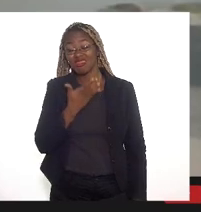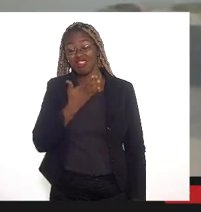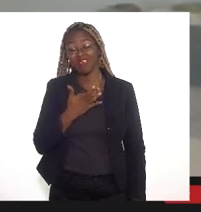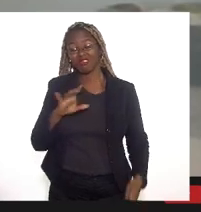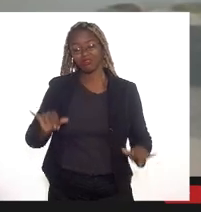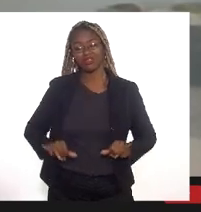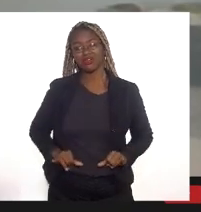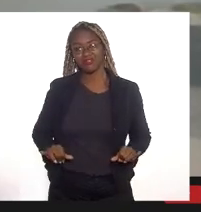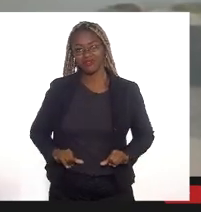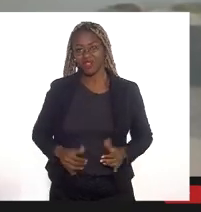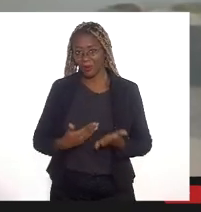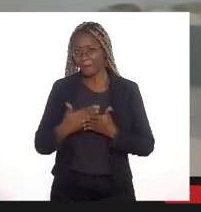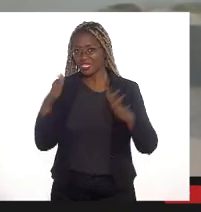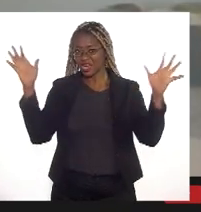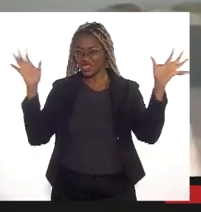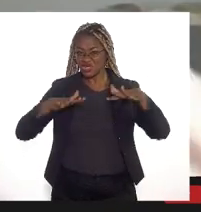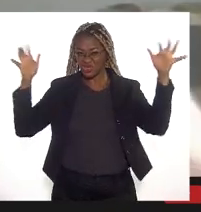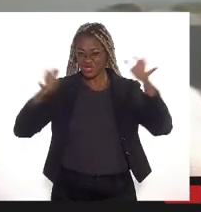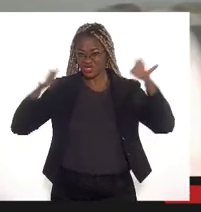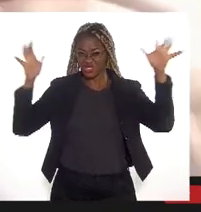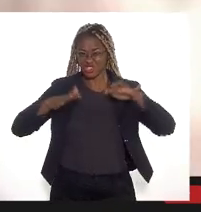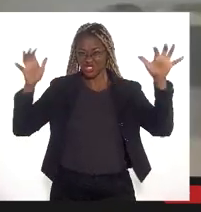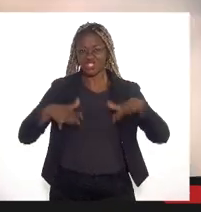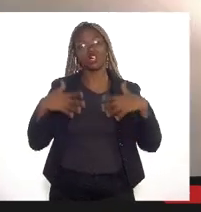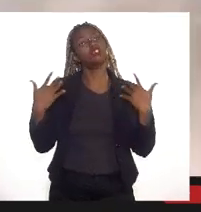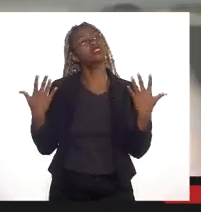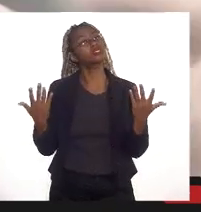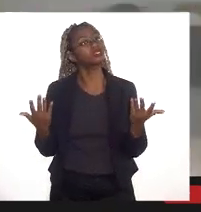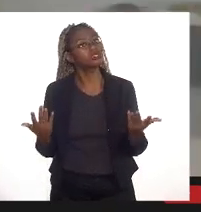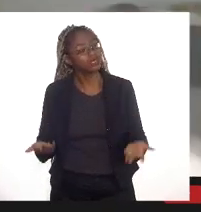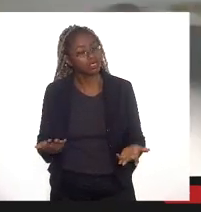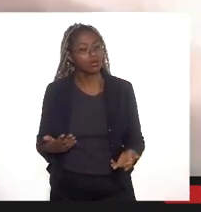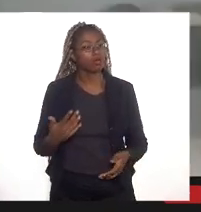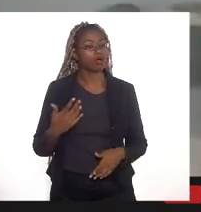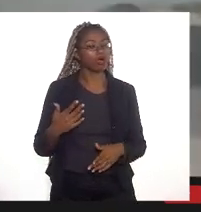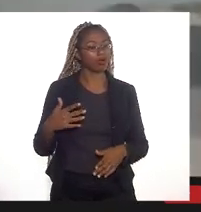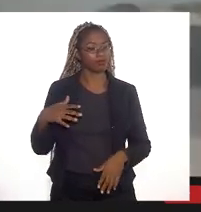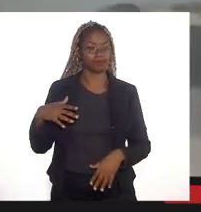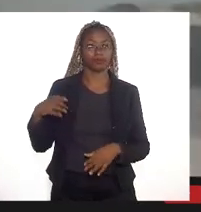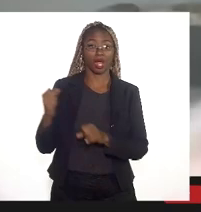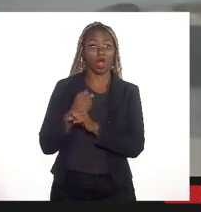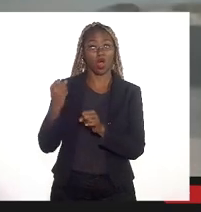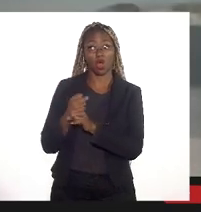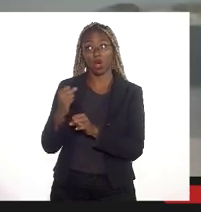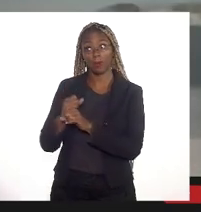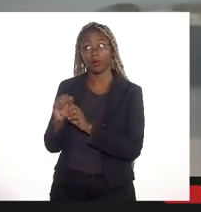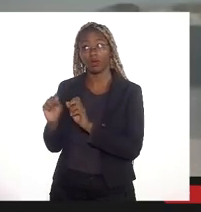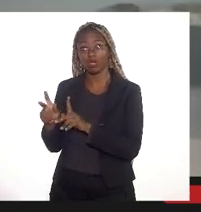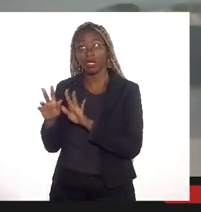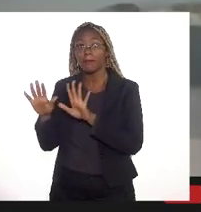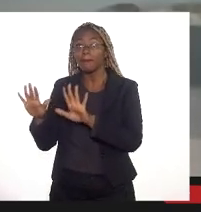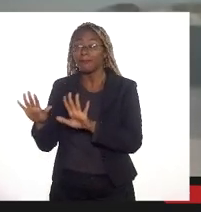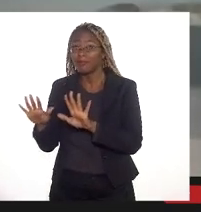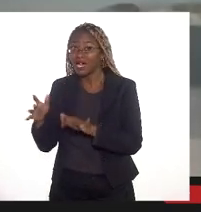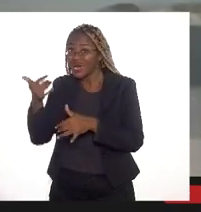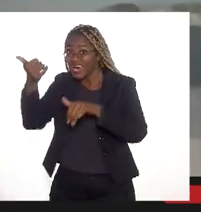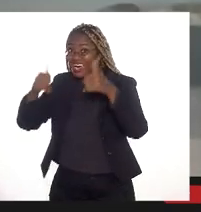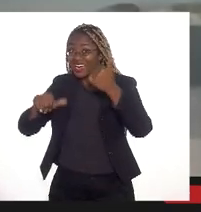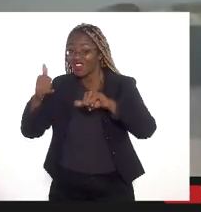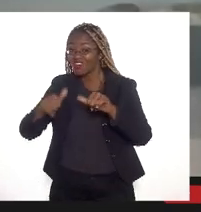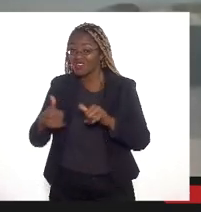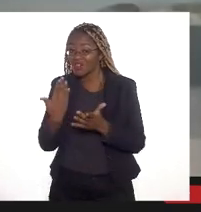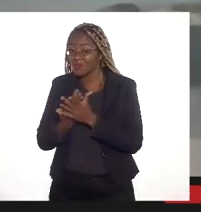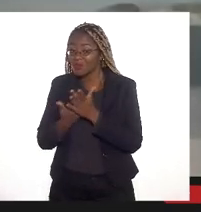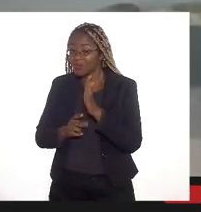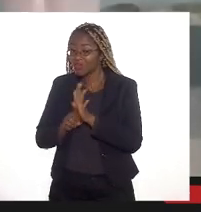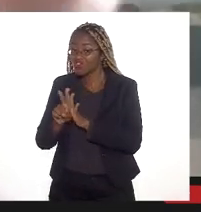chover então no meu entender o aterro de conquista é necessário é para fazer a obra é mas primeiro vamos primeiro avaliar os estudos a